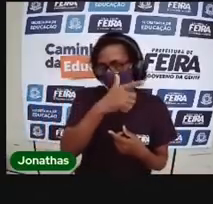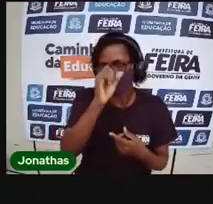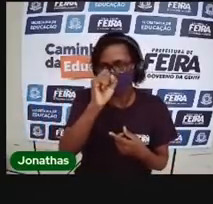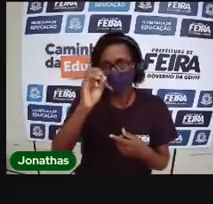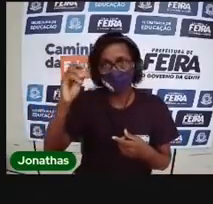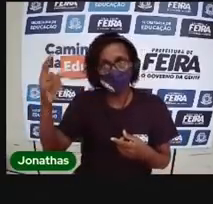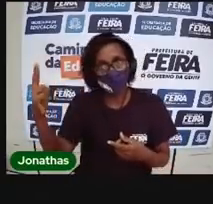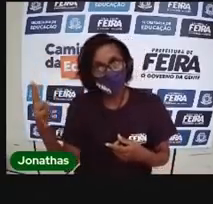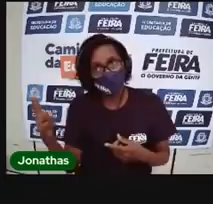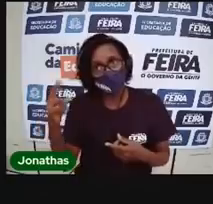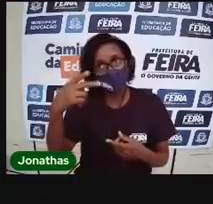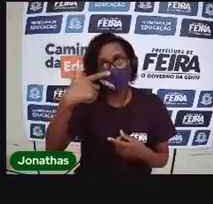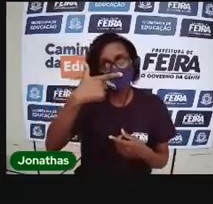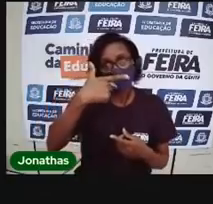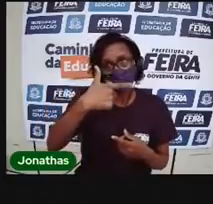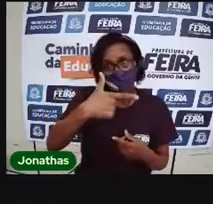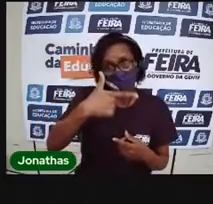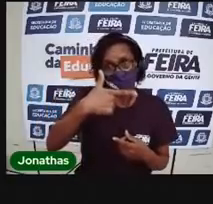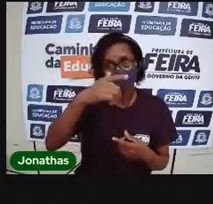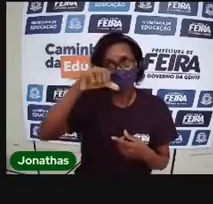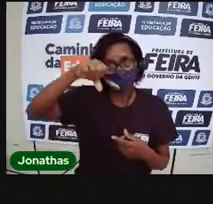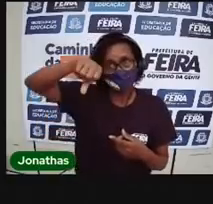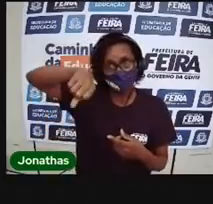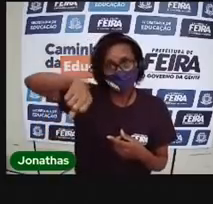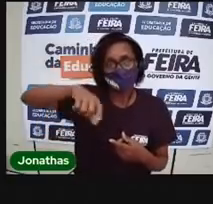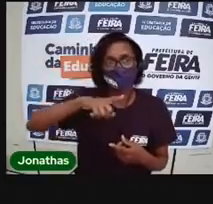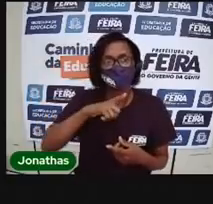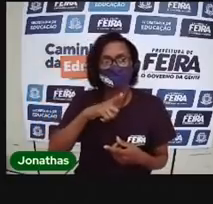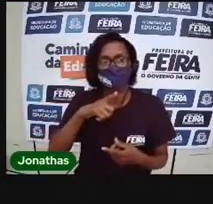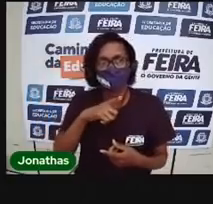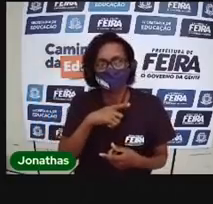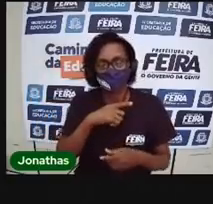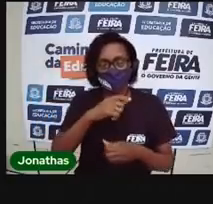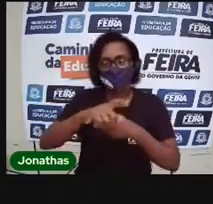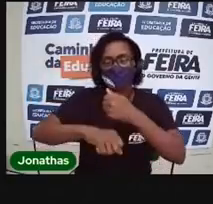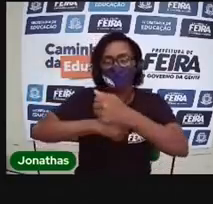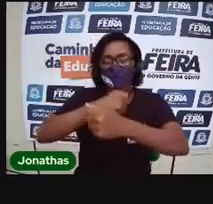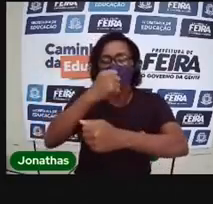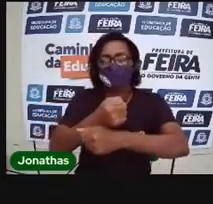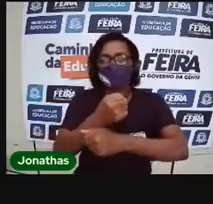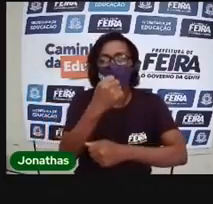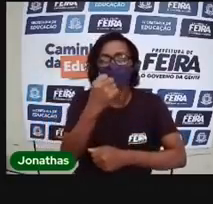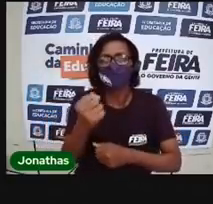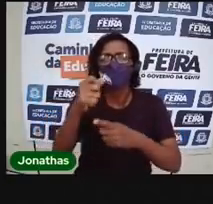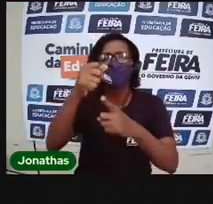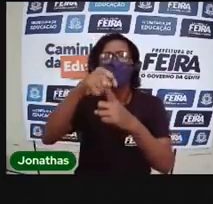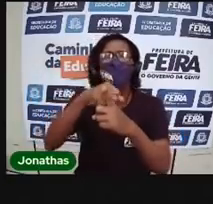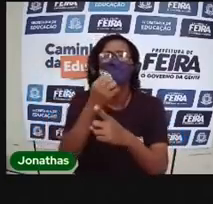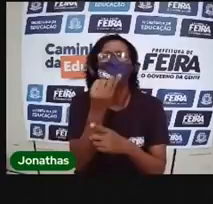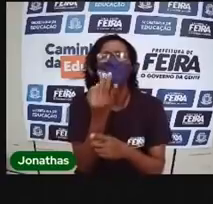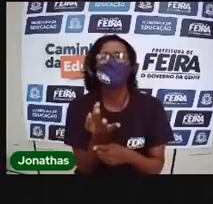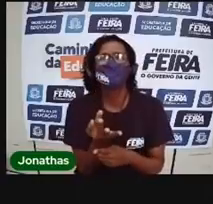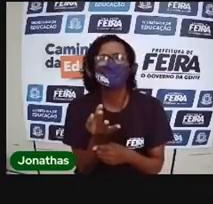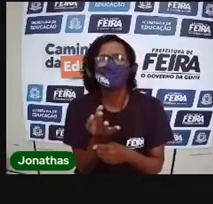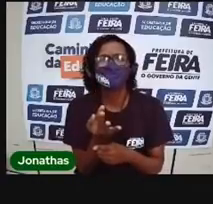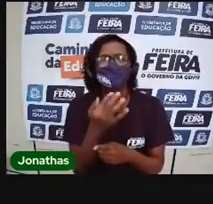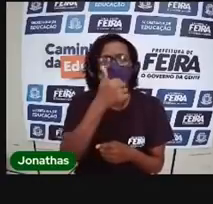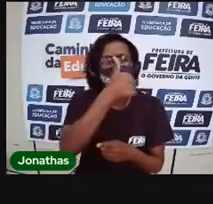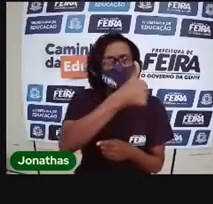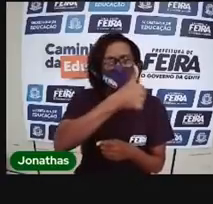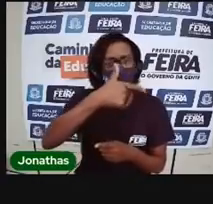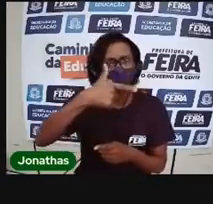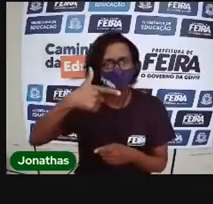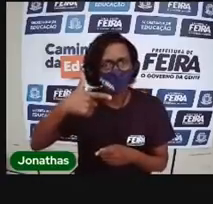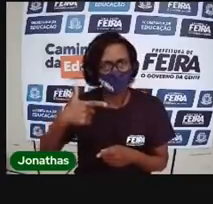E o ano? O ano, pró? O ano tem 12 meses. Isso mesmo. O ano tem 12